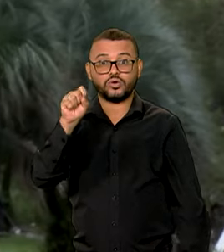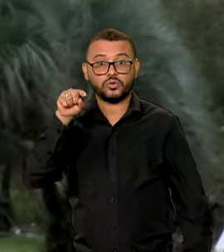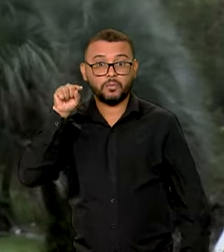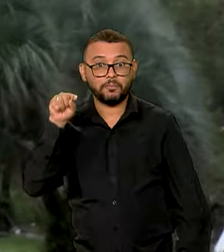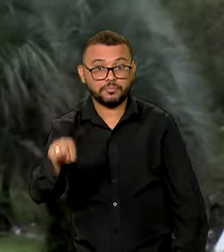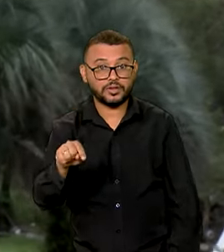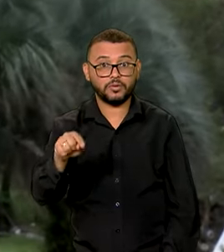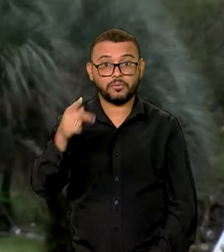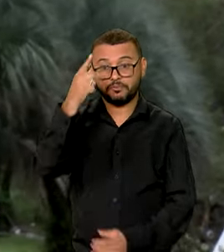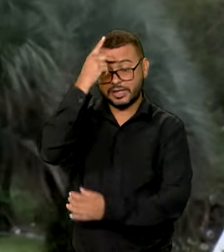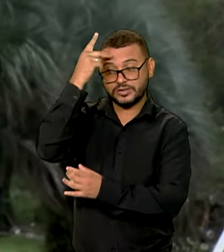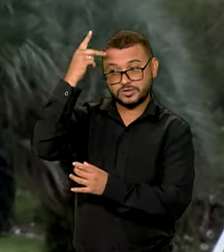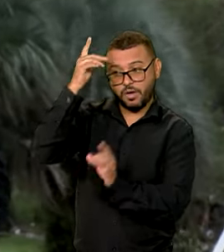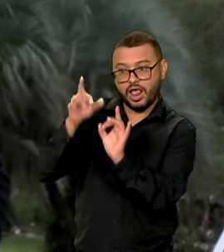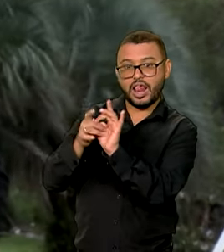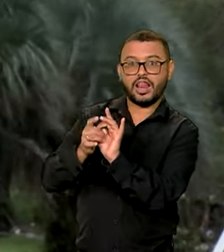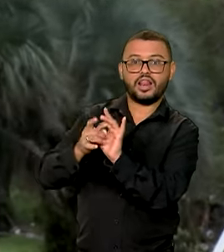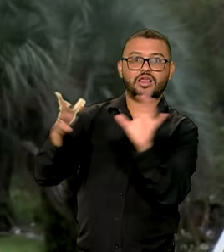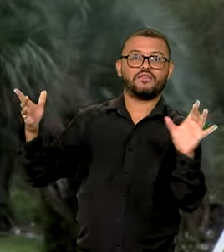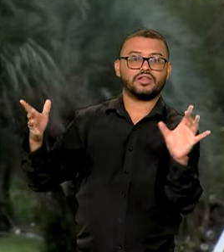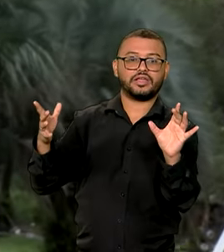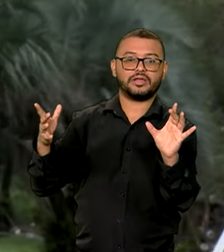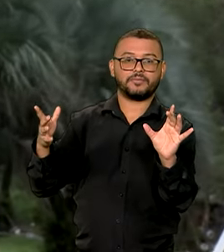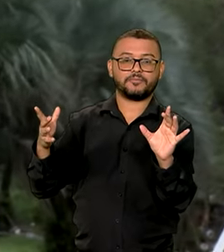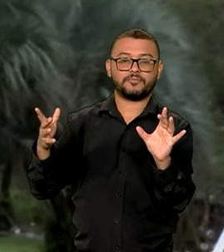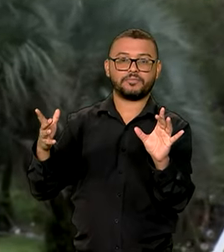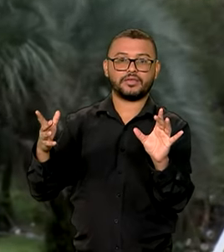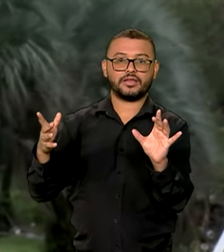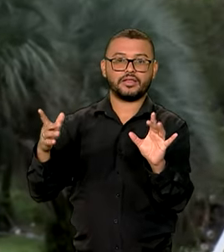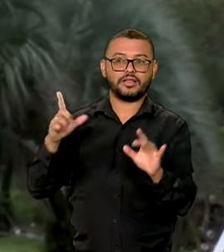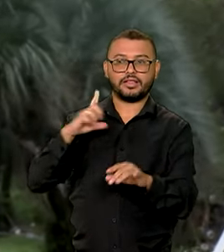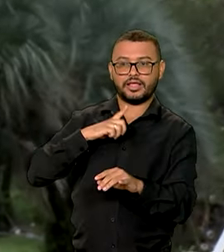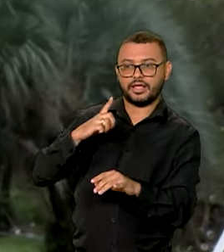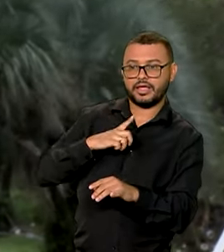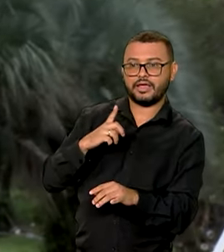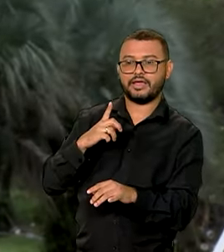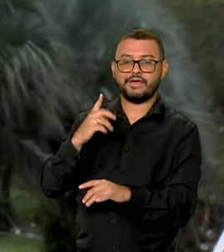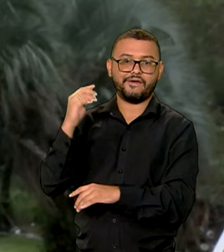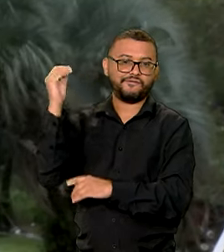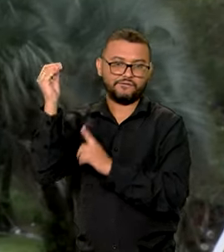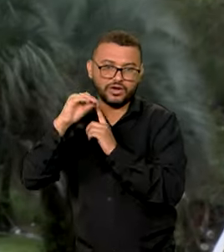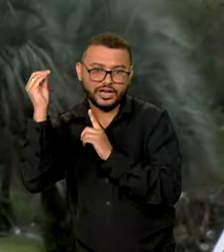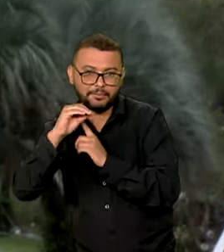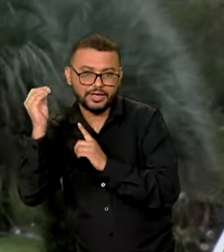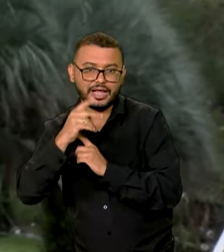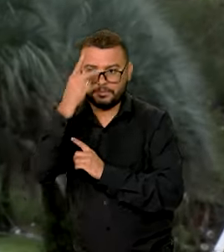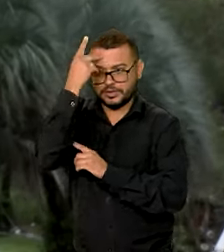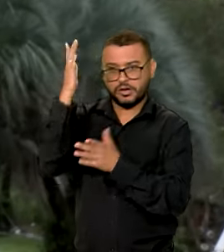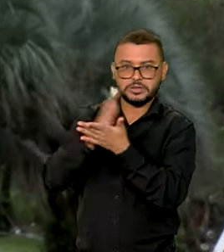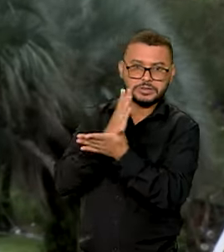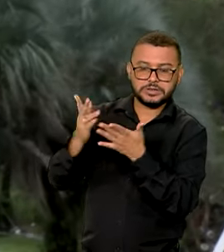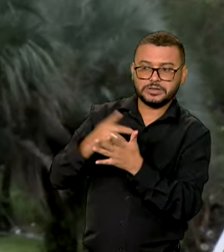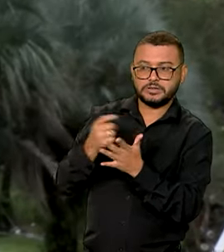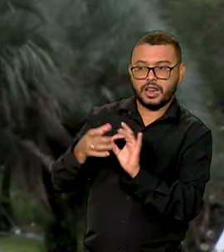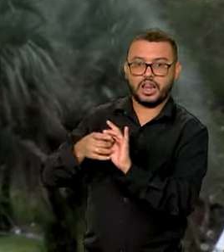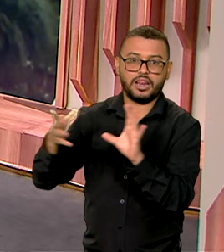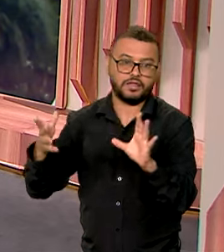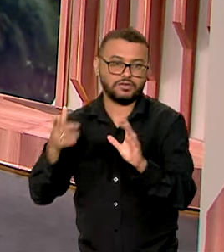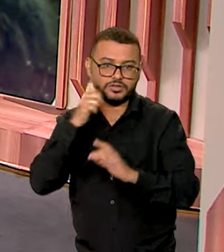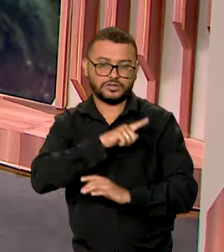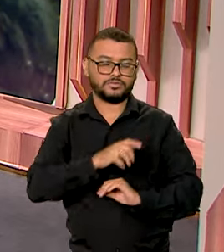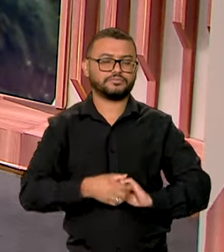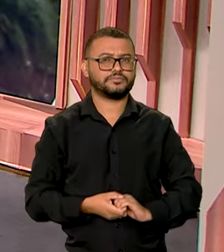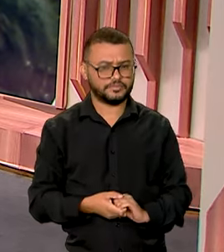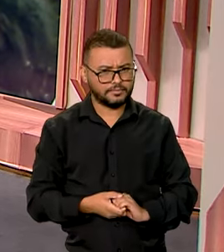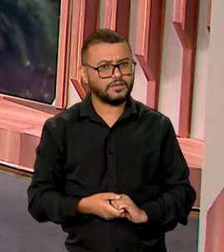benefício desbloqueado para não aumentar a situação de vulnerabilidade dessas famílias. Vanessa? Pois